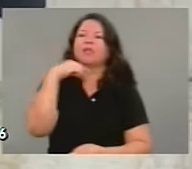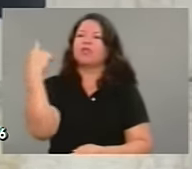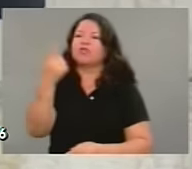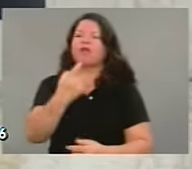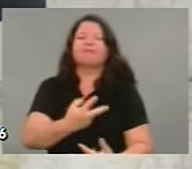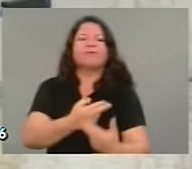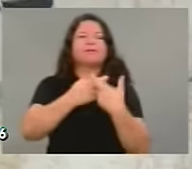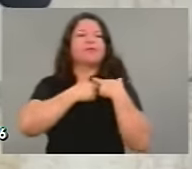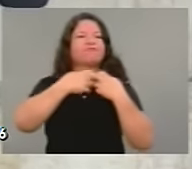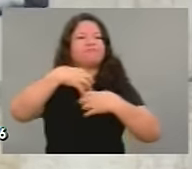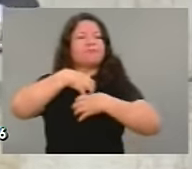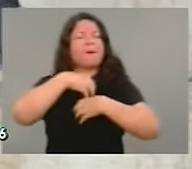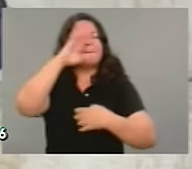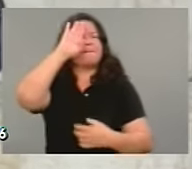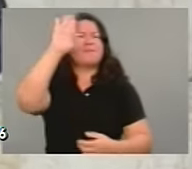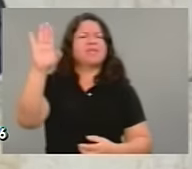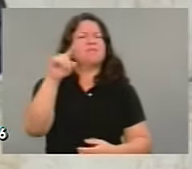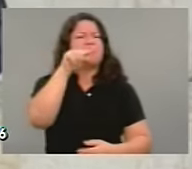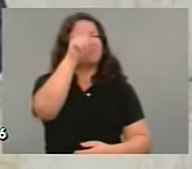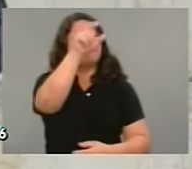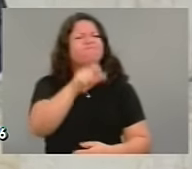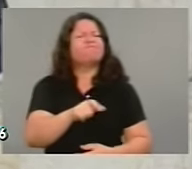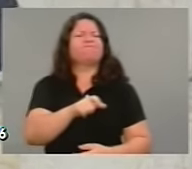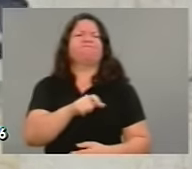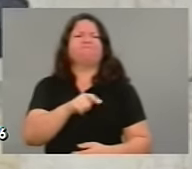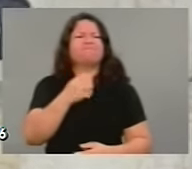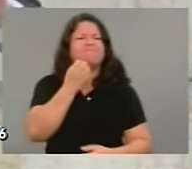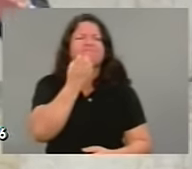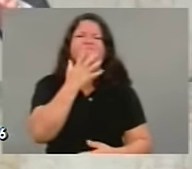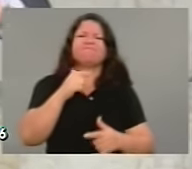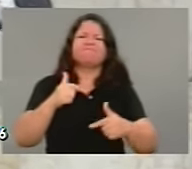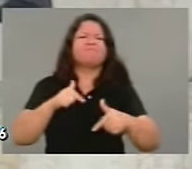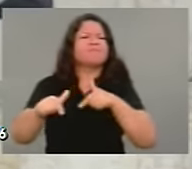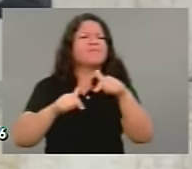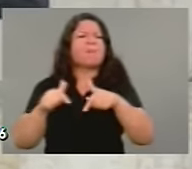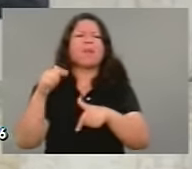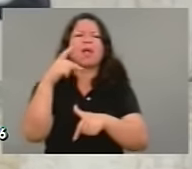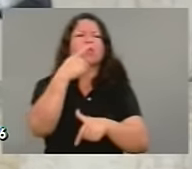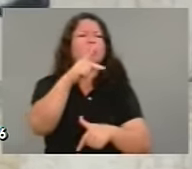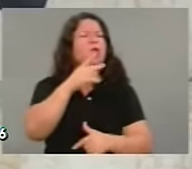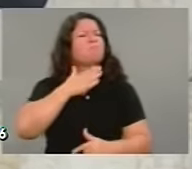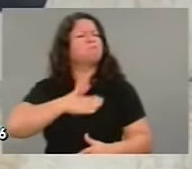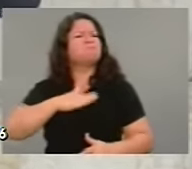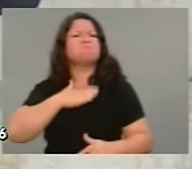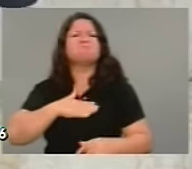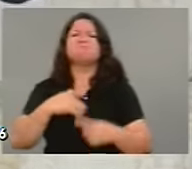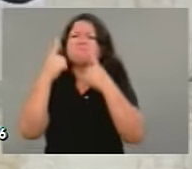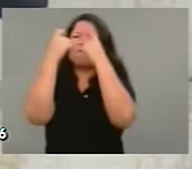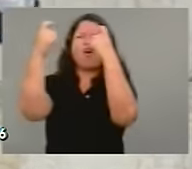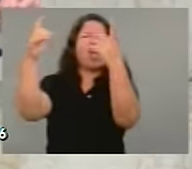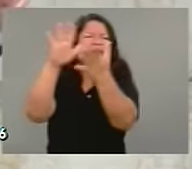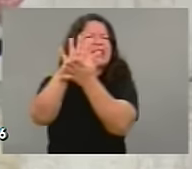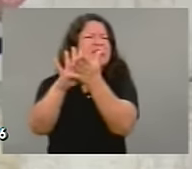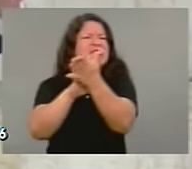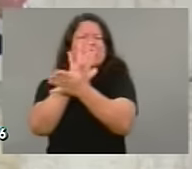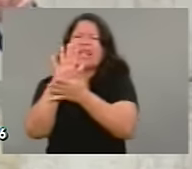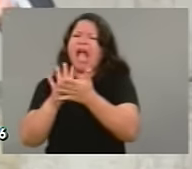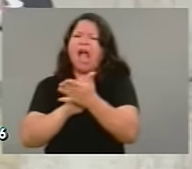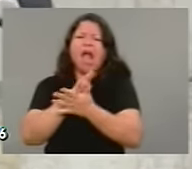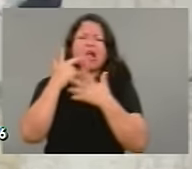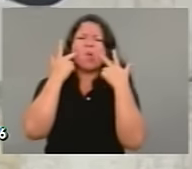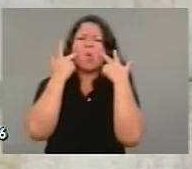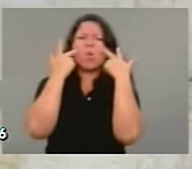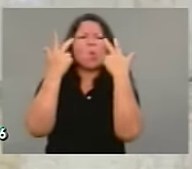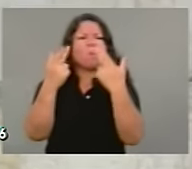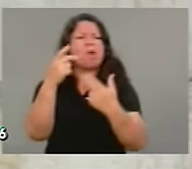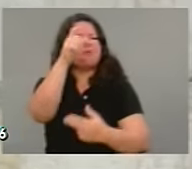de um deputado de caráter que trabalha aqui com a maior tranquilidade, sem nenhuma agressividade a qualquer ato desde